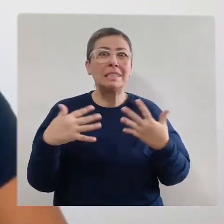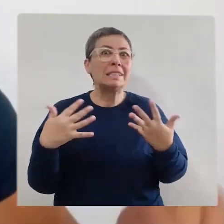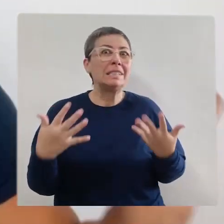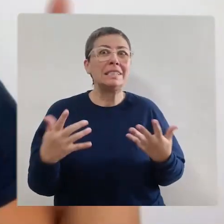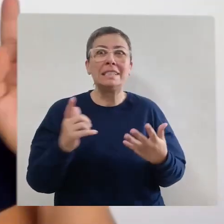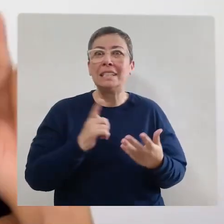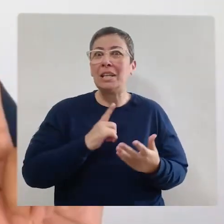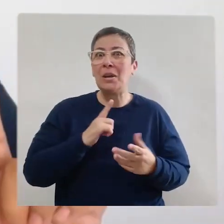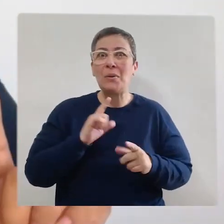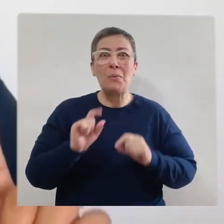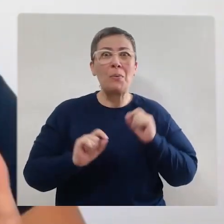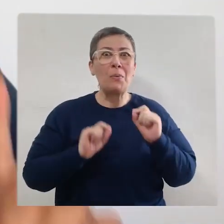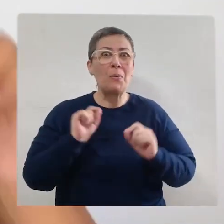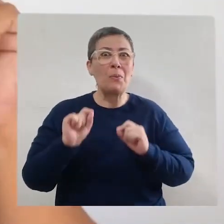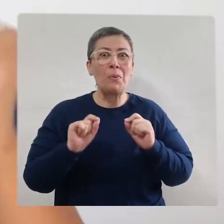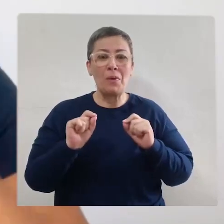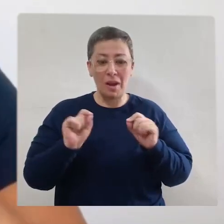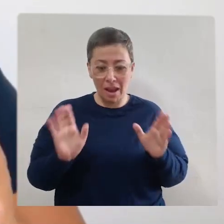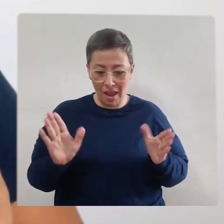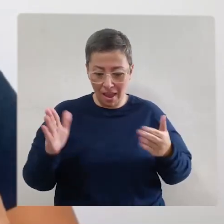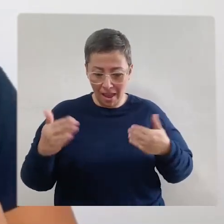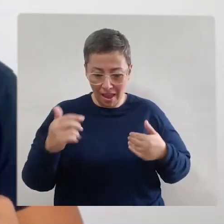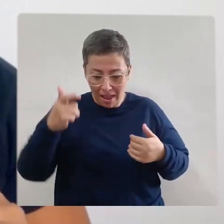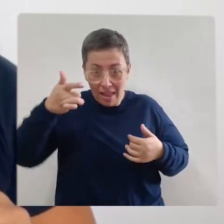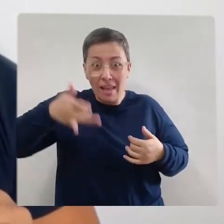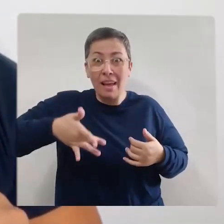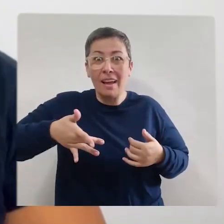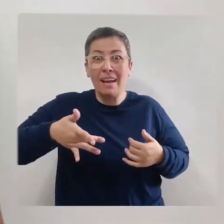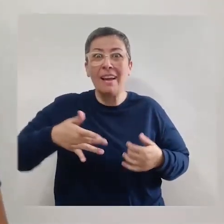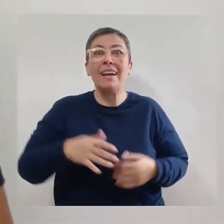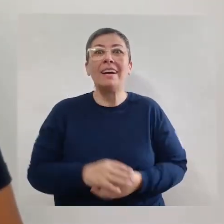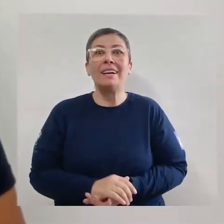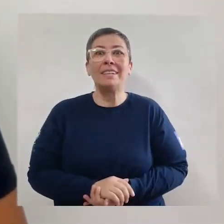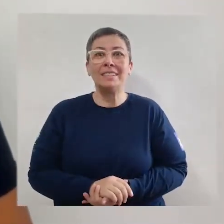que nós temos nessa caixa.